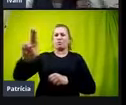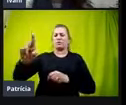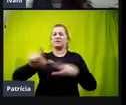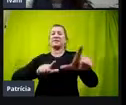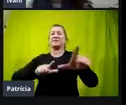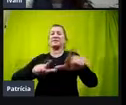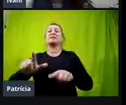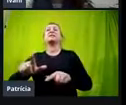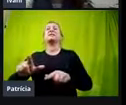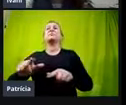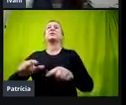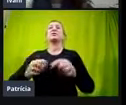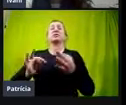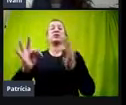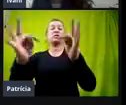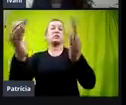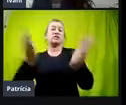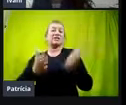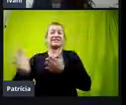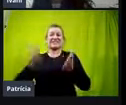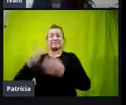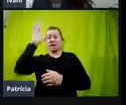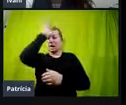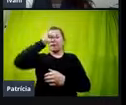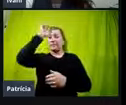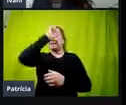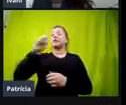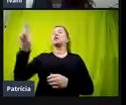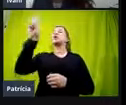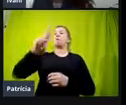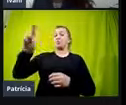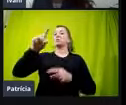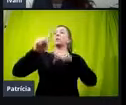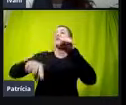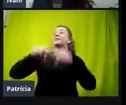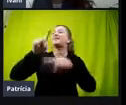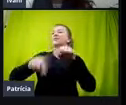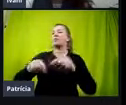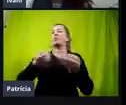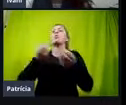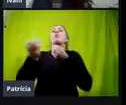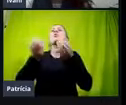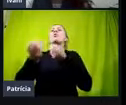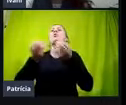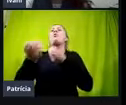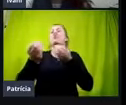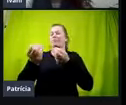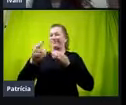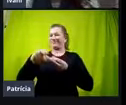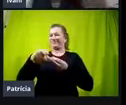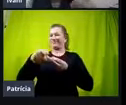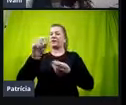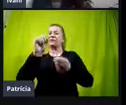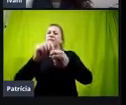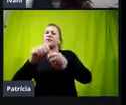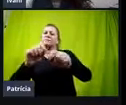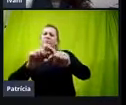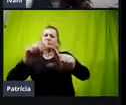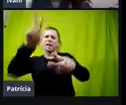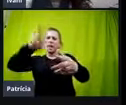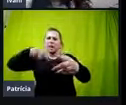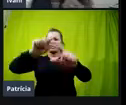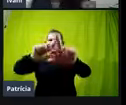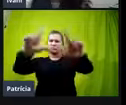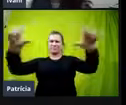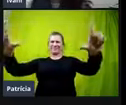assistiva para aprender a usar esse recurso, né? Como é que ele faz para que o leitor de tela trabalhe para